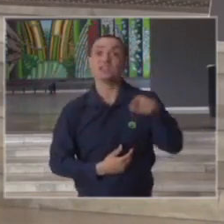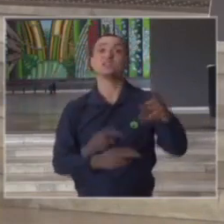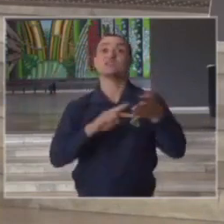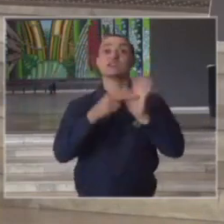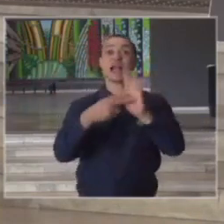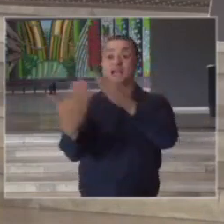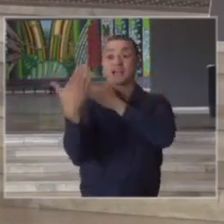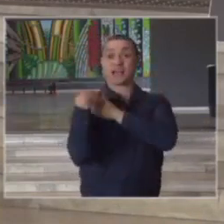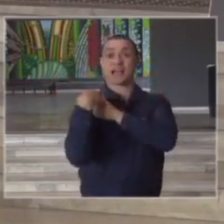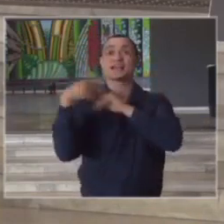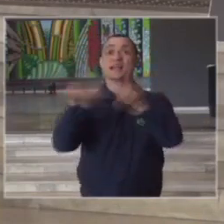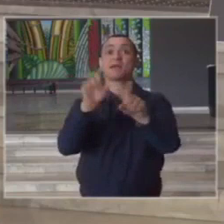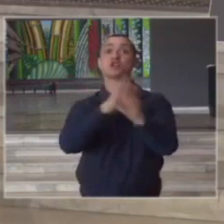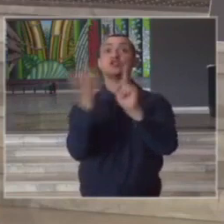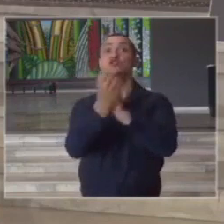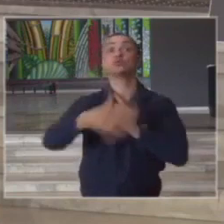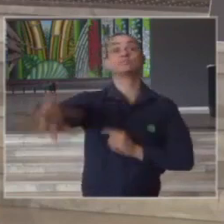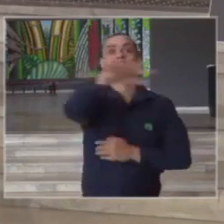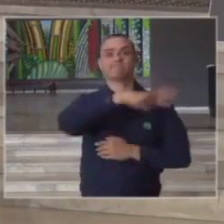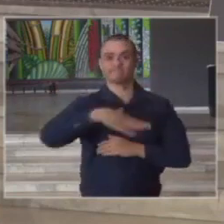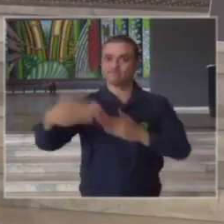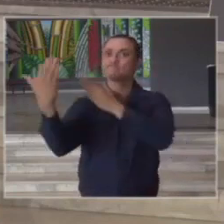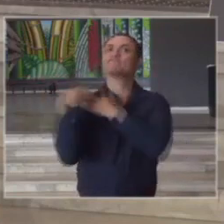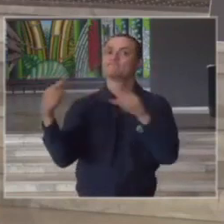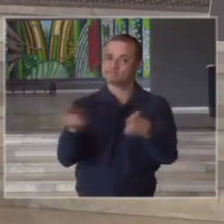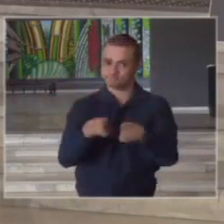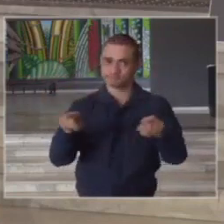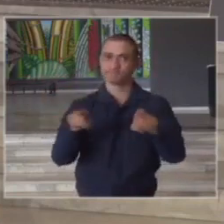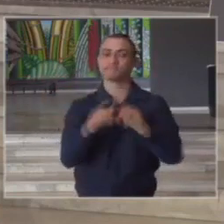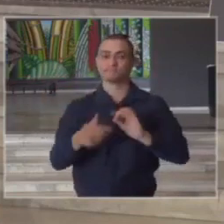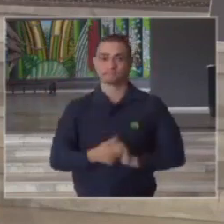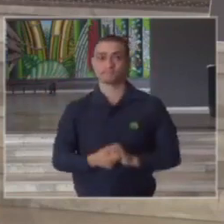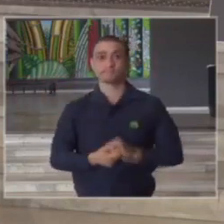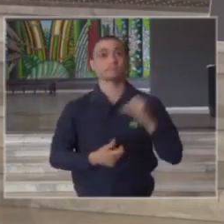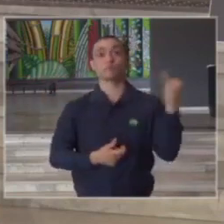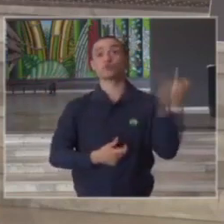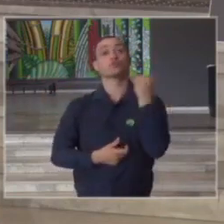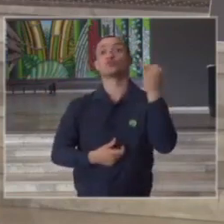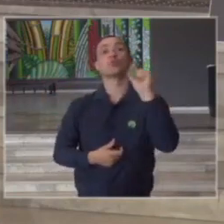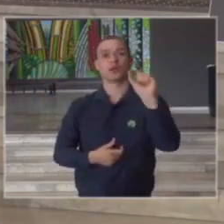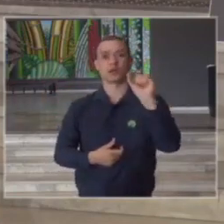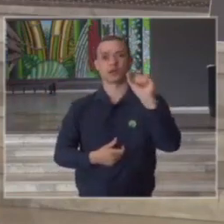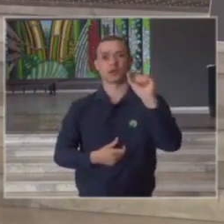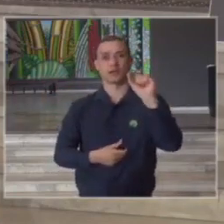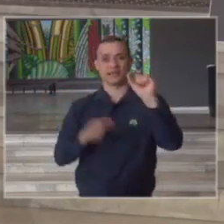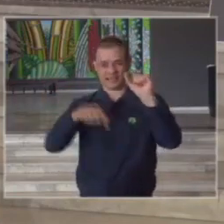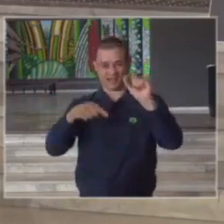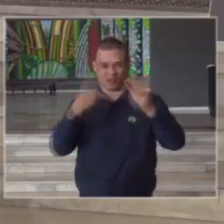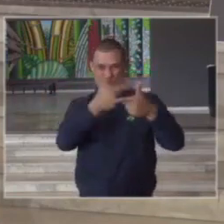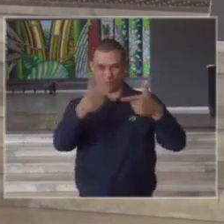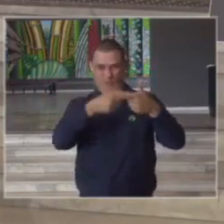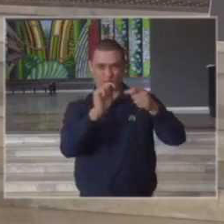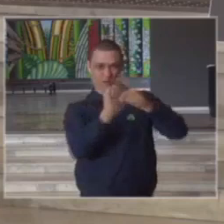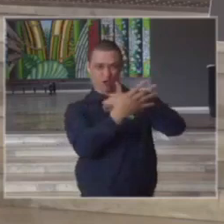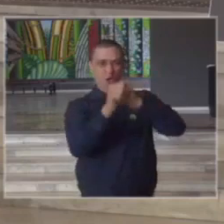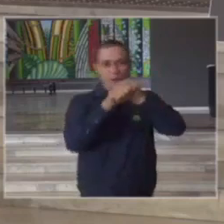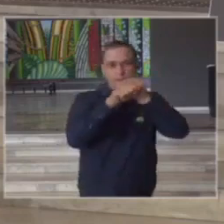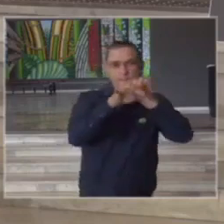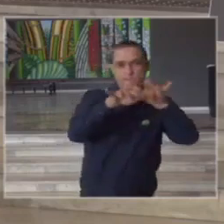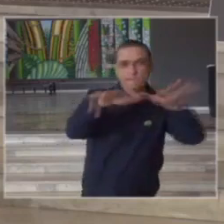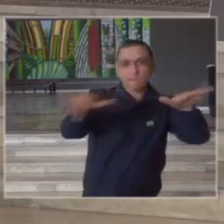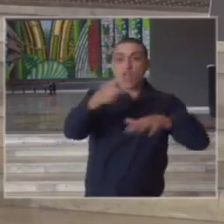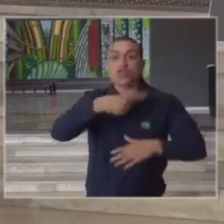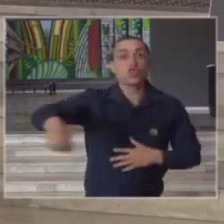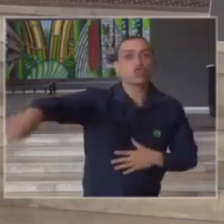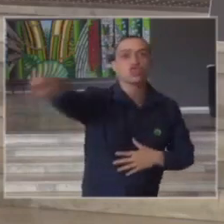responsabilidade social é muito importante entender que numa pandemia todos têm um